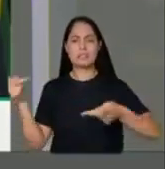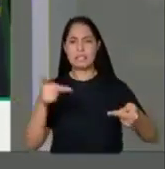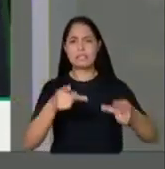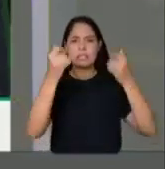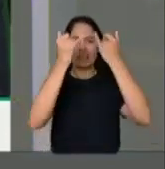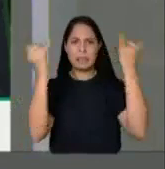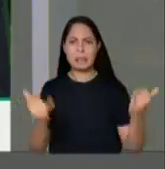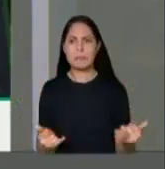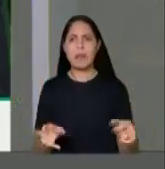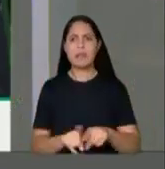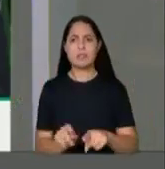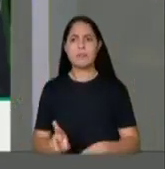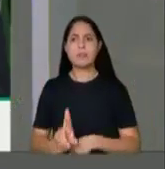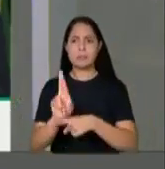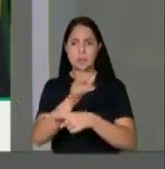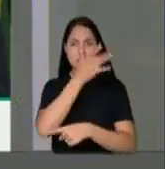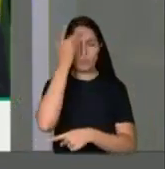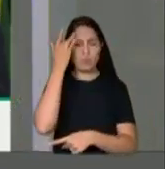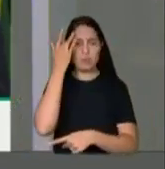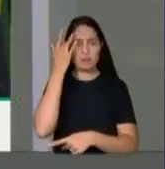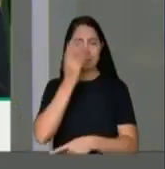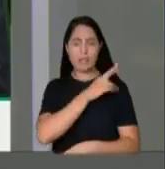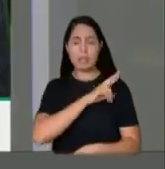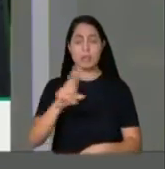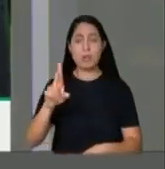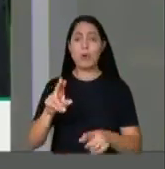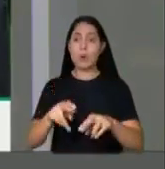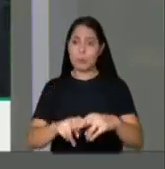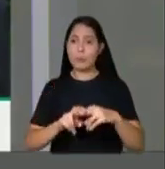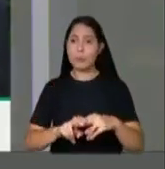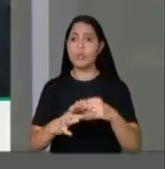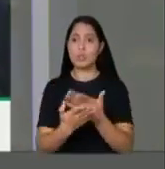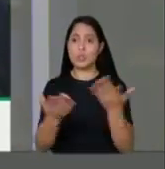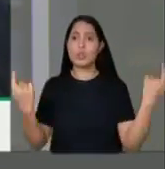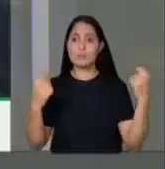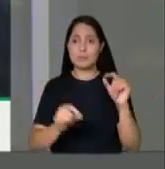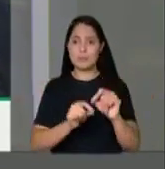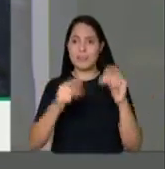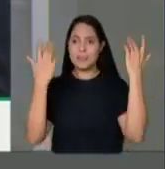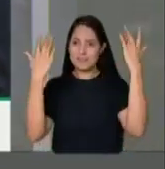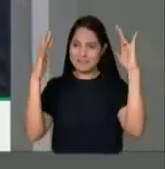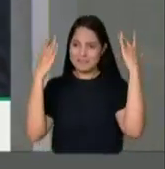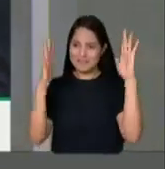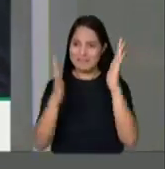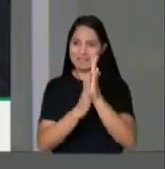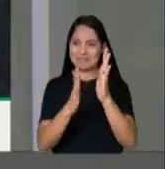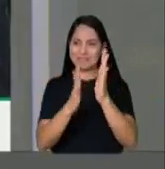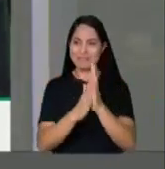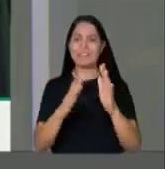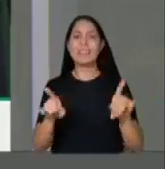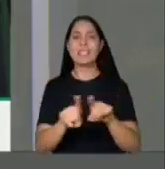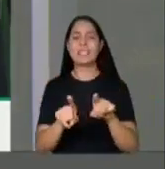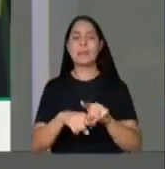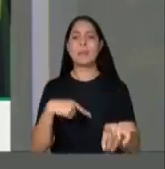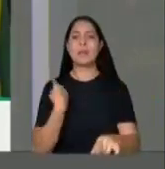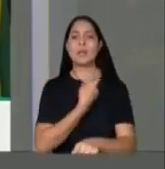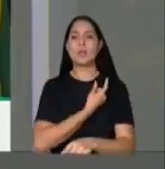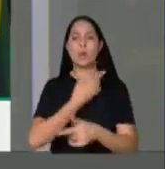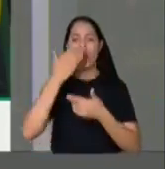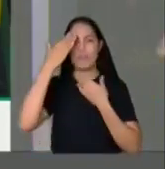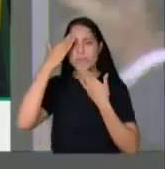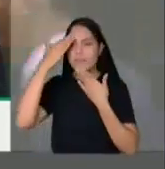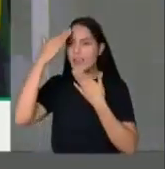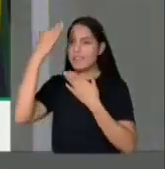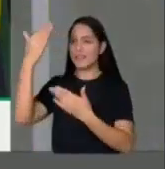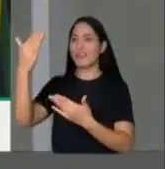e dos representantes religiosos. Por isso, o deputado Joaquim merece todos os nossos aplausos e a nossa gratidão por